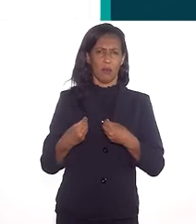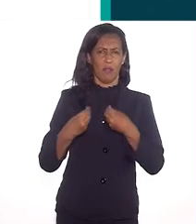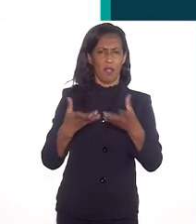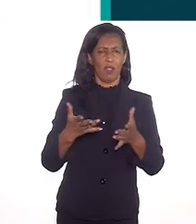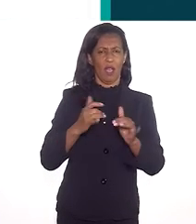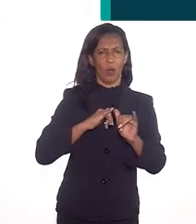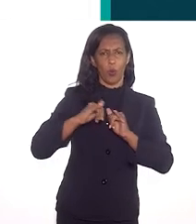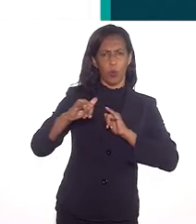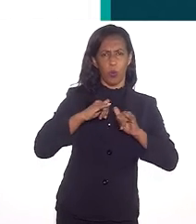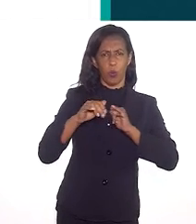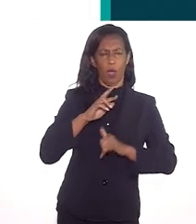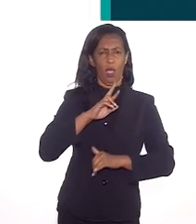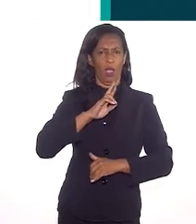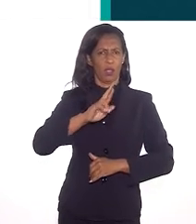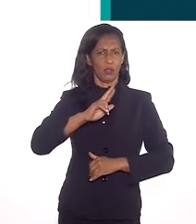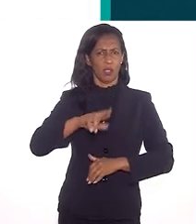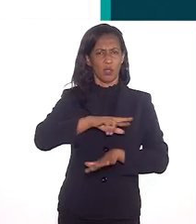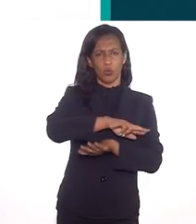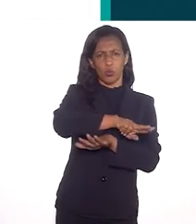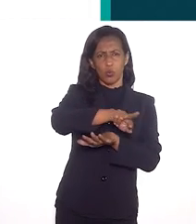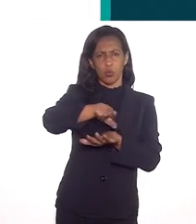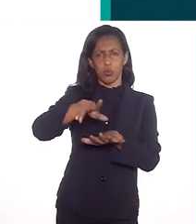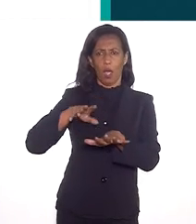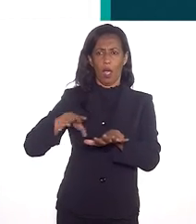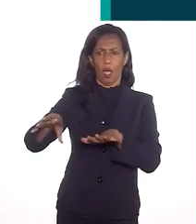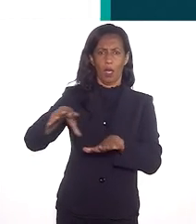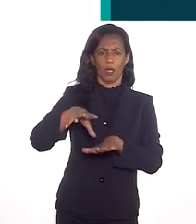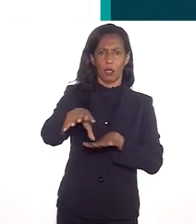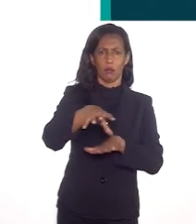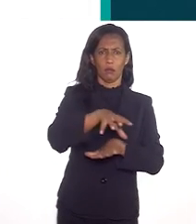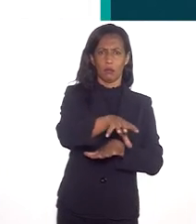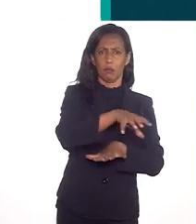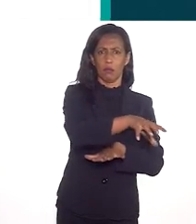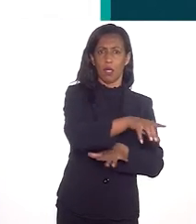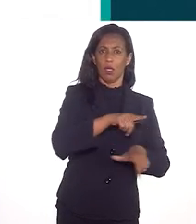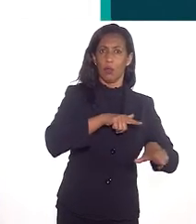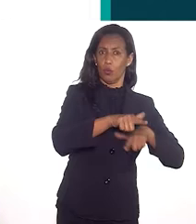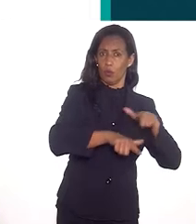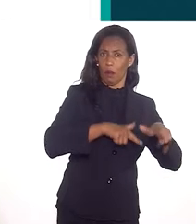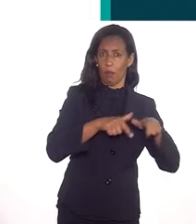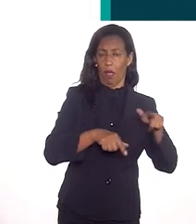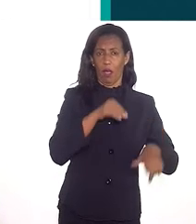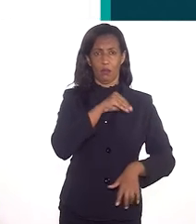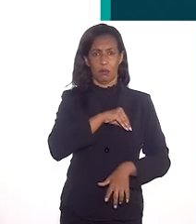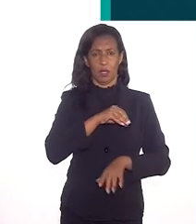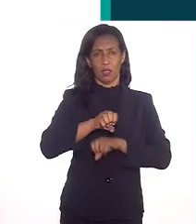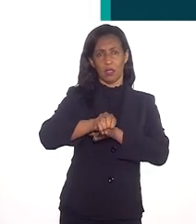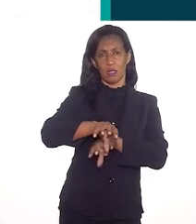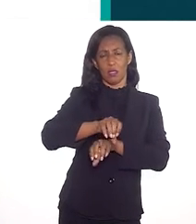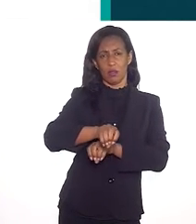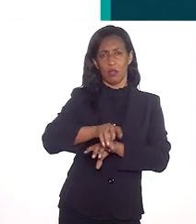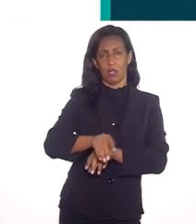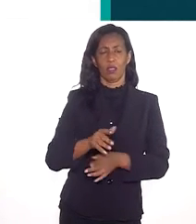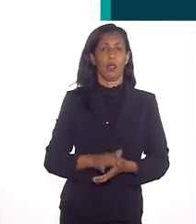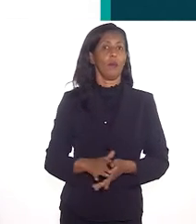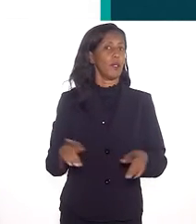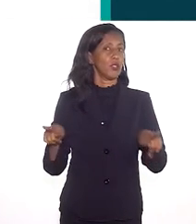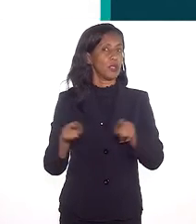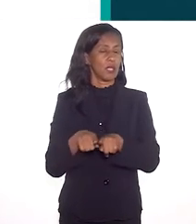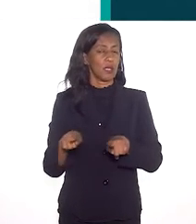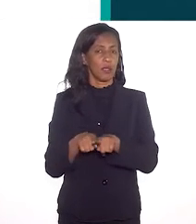também vai trazer uma série de resultados em diversas áreas, no emprego e na renda, na